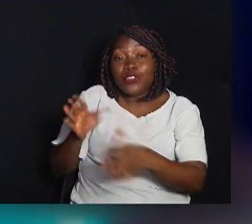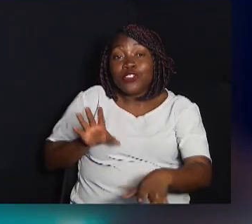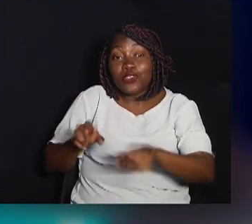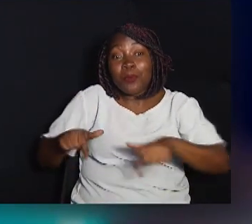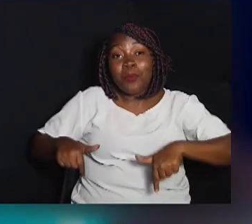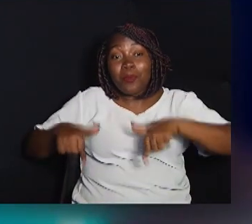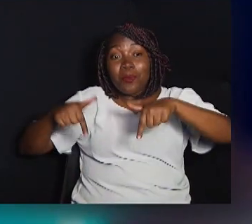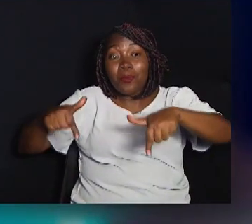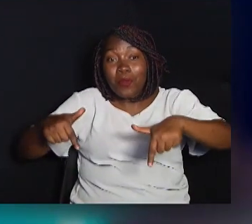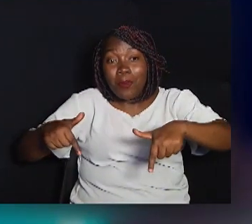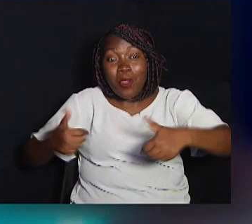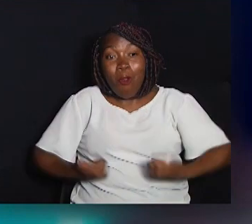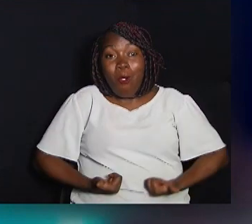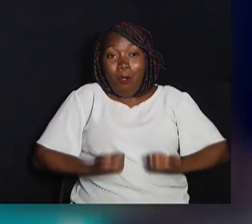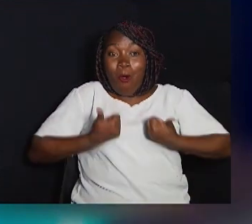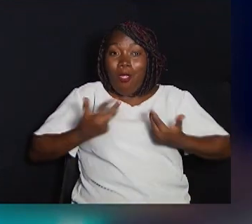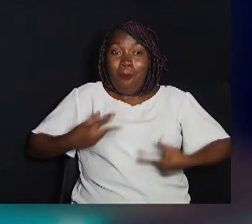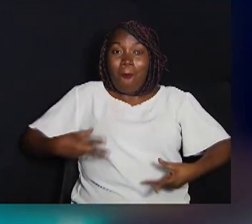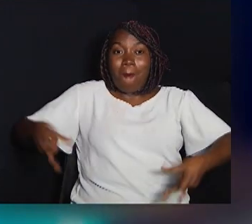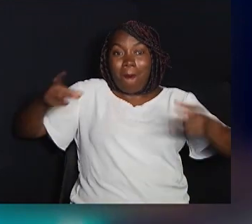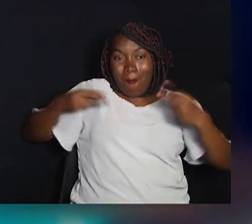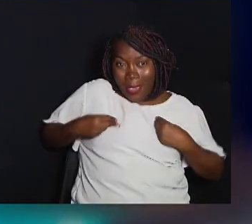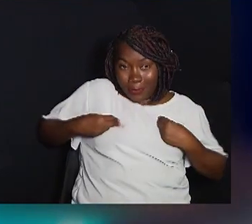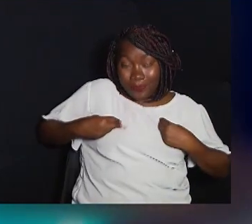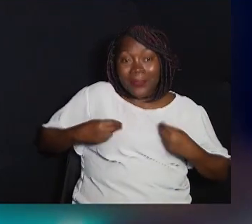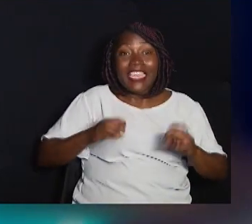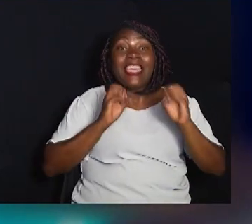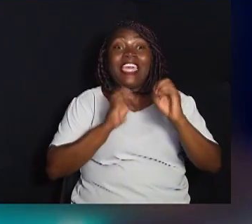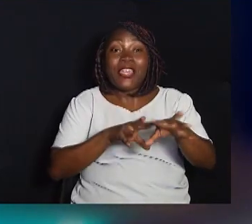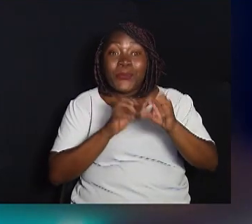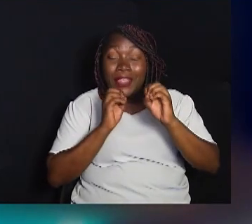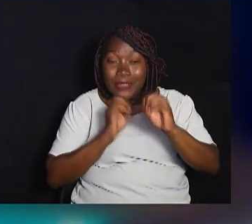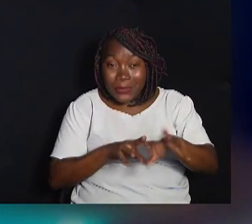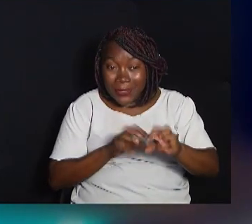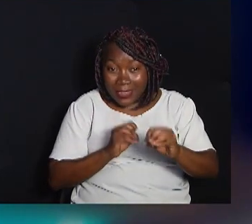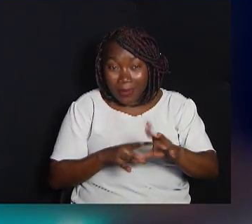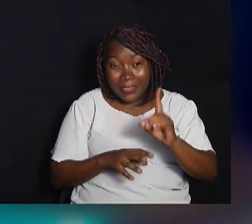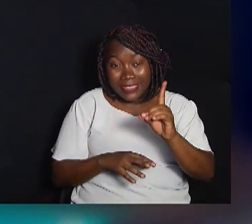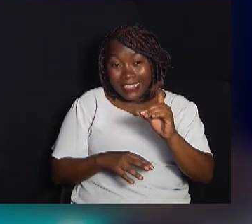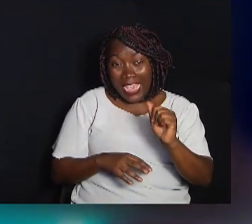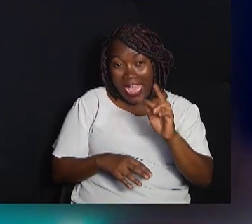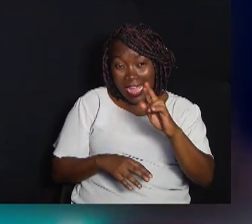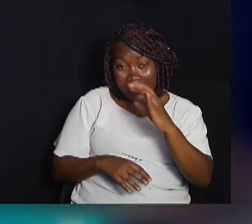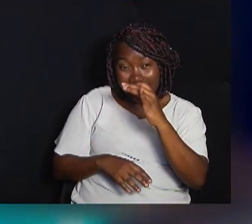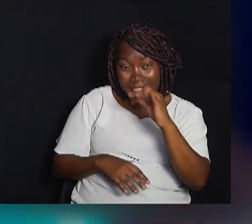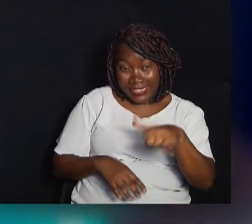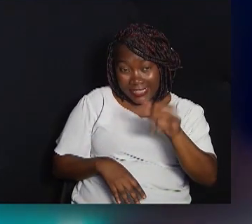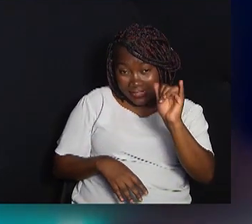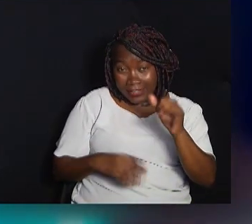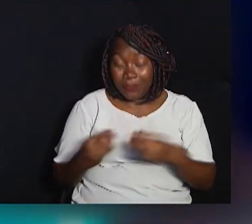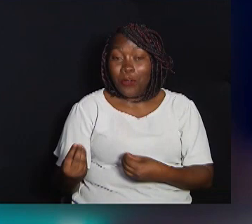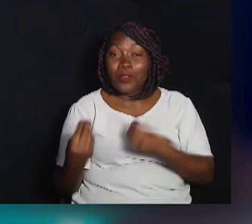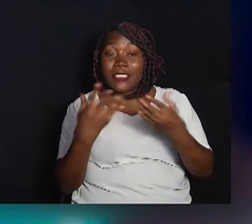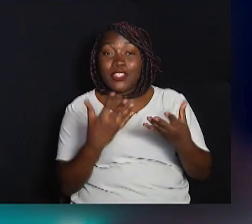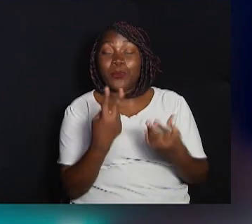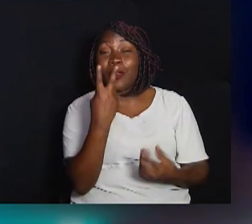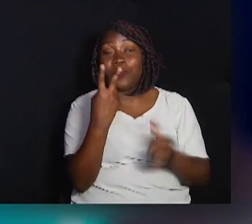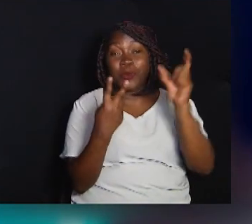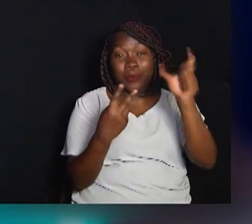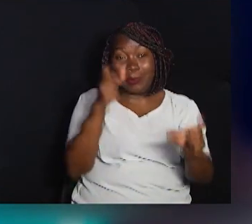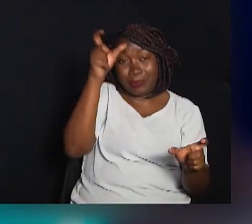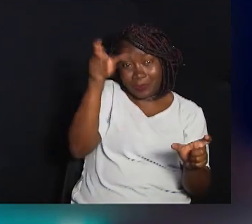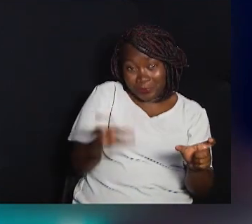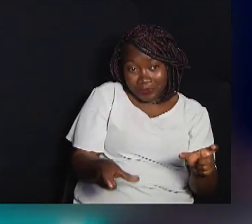diploma de mérito educacional professor Darcy Ribeiro Foi concedido a duas personalidades O diploma de mérito